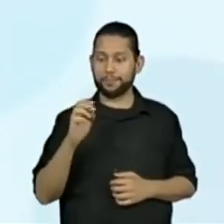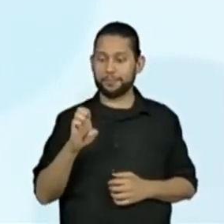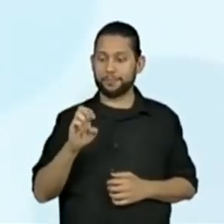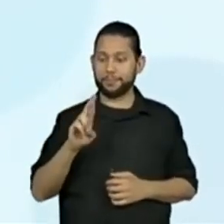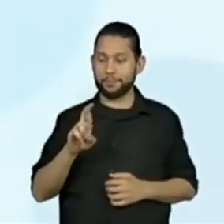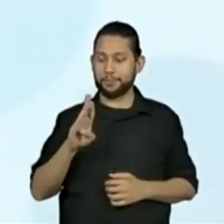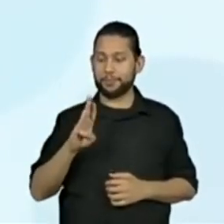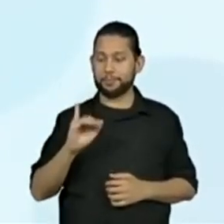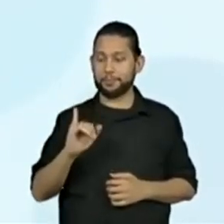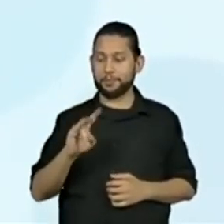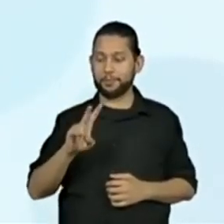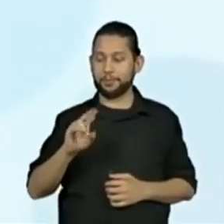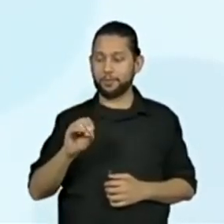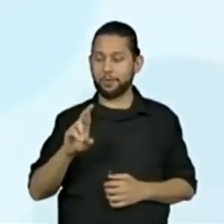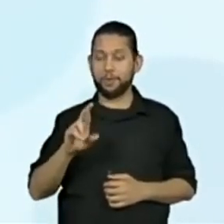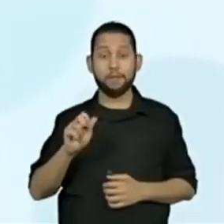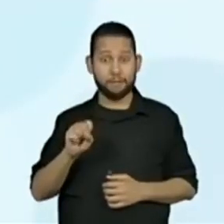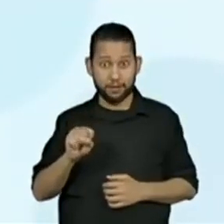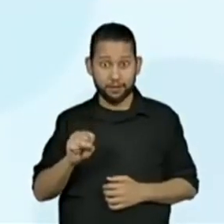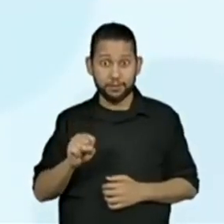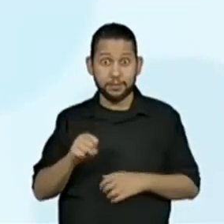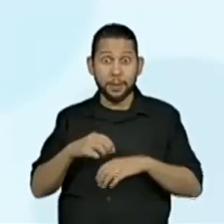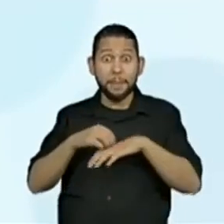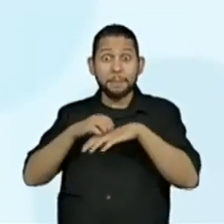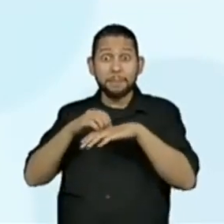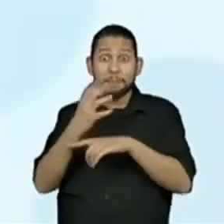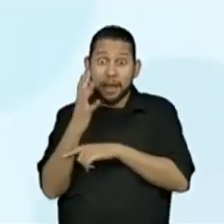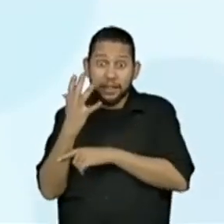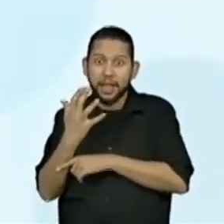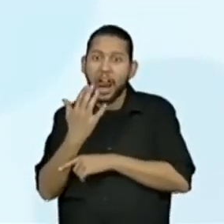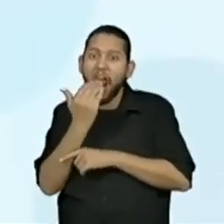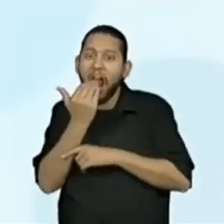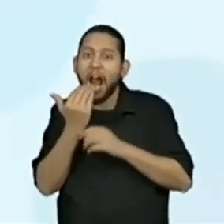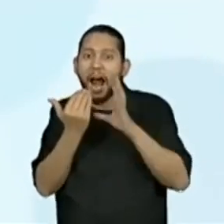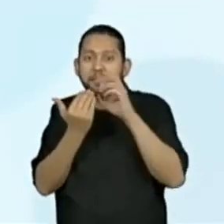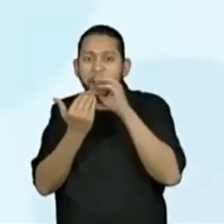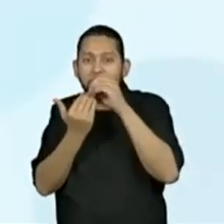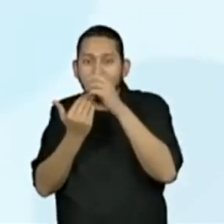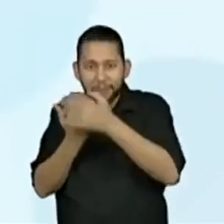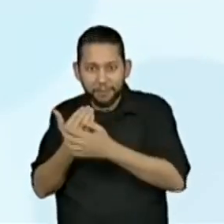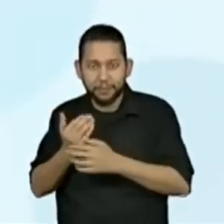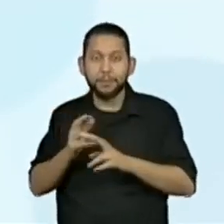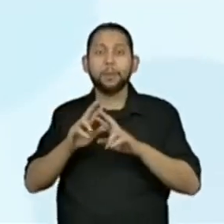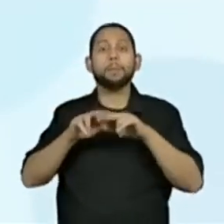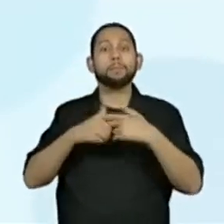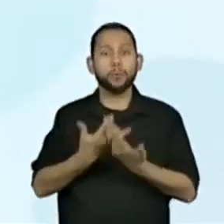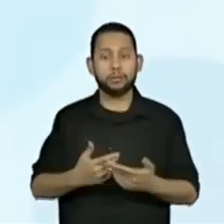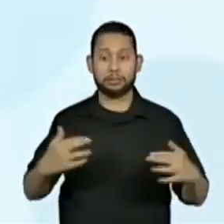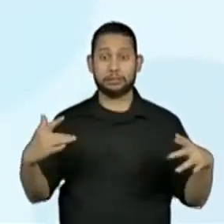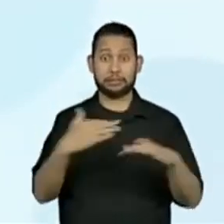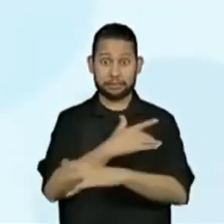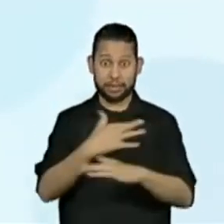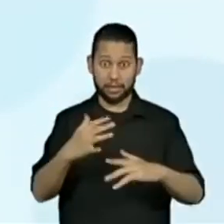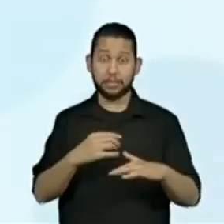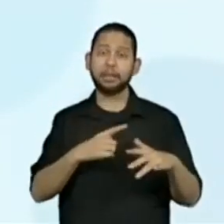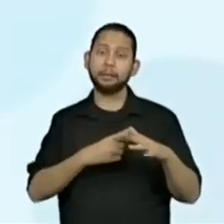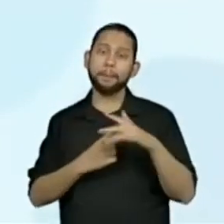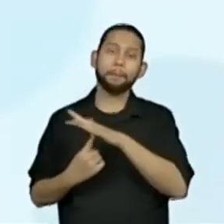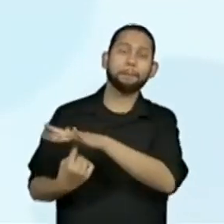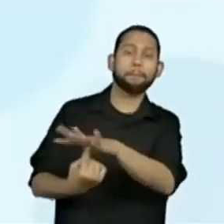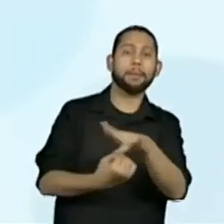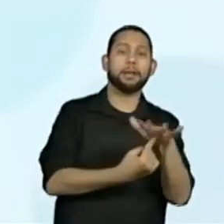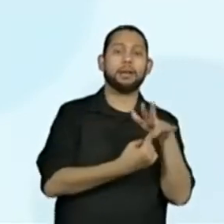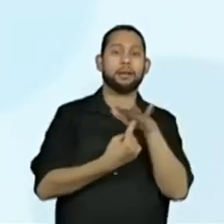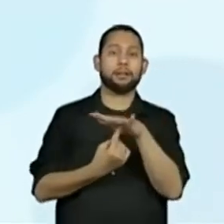Por isso, é importante que as praças, as ruas e os jardins das cidades tenham flores